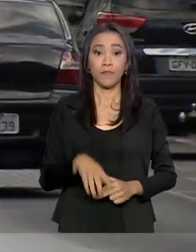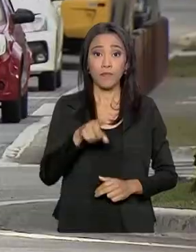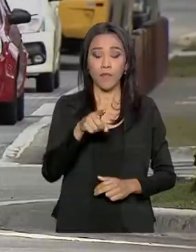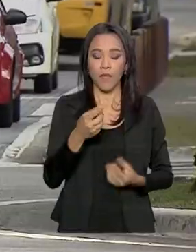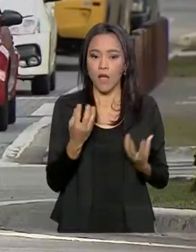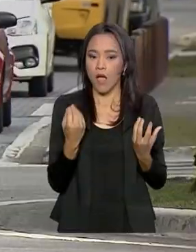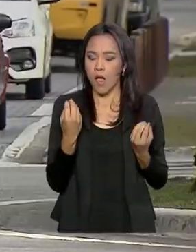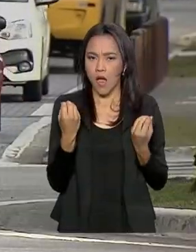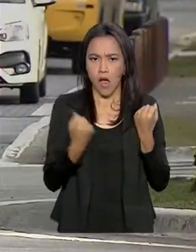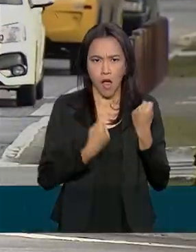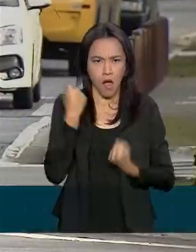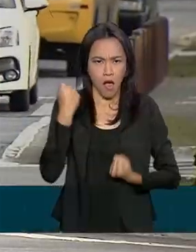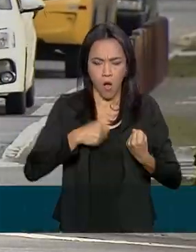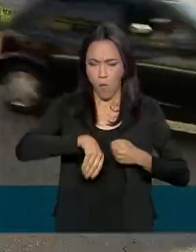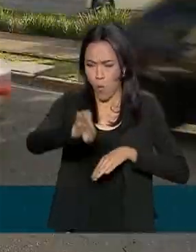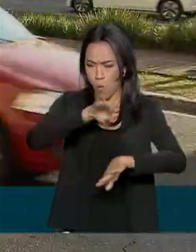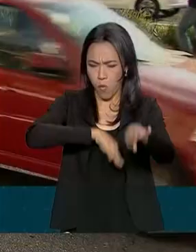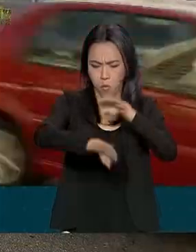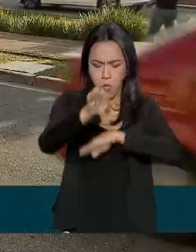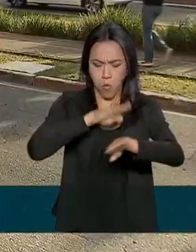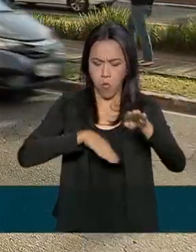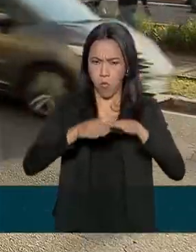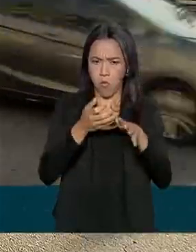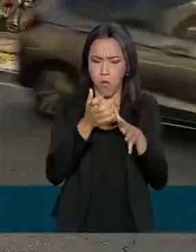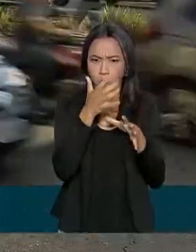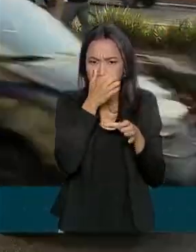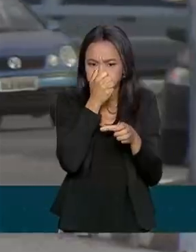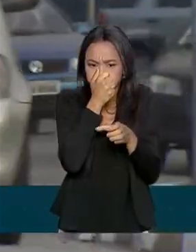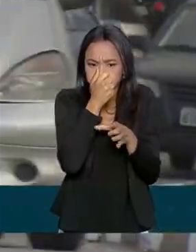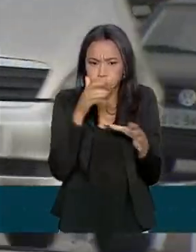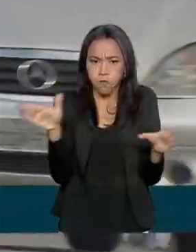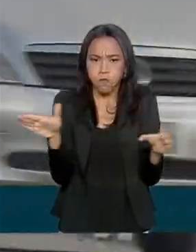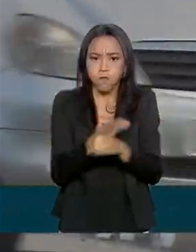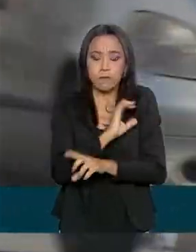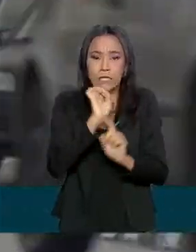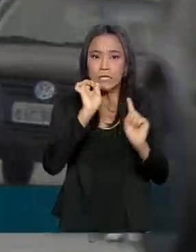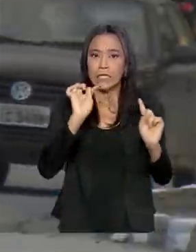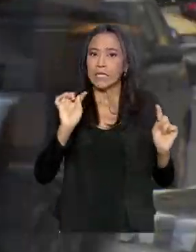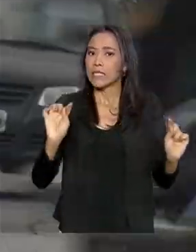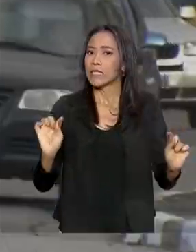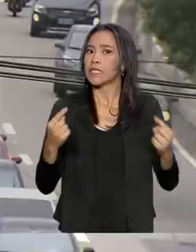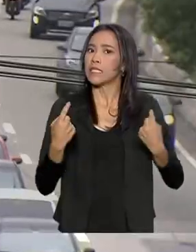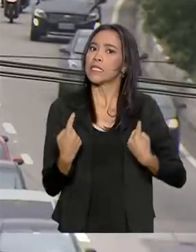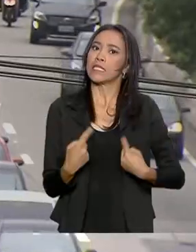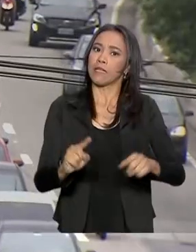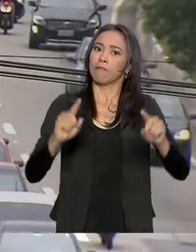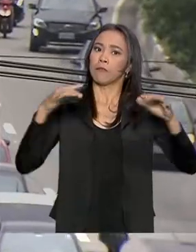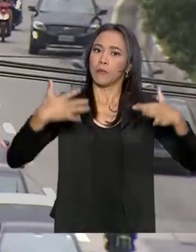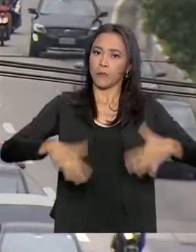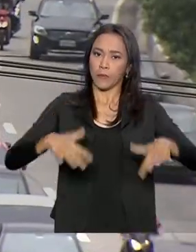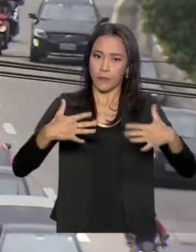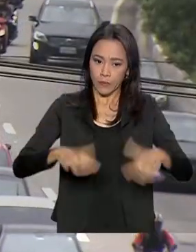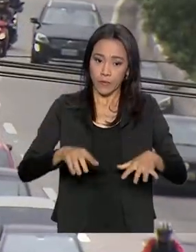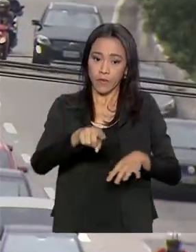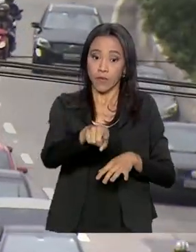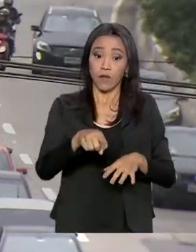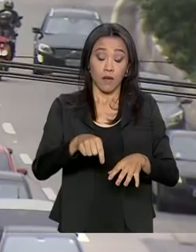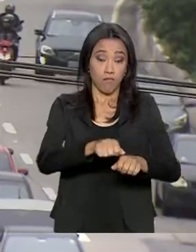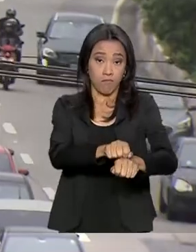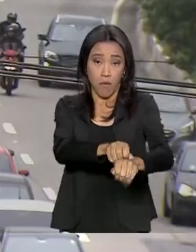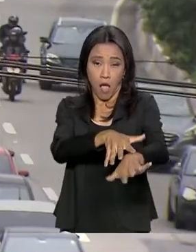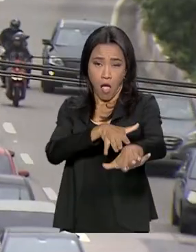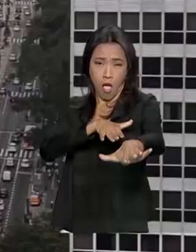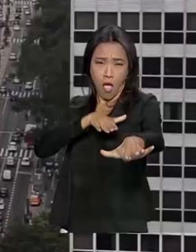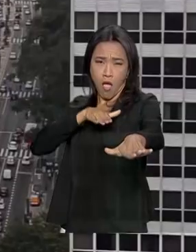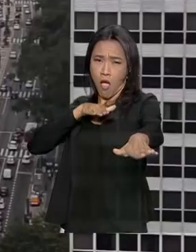quantidade de carros circulando pelas ruas tem se tornado um grande desafio para a mobilidade urbana. Congestionamentos gigantes são